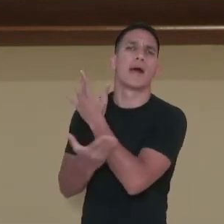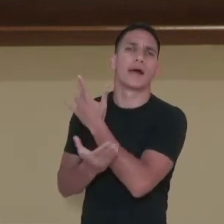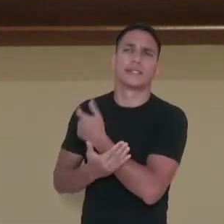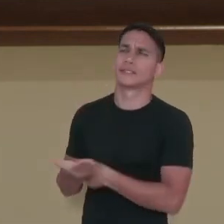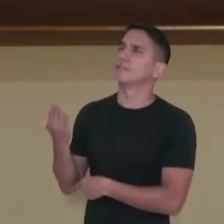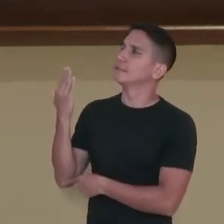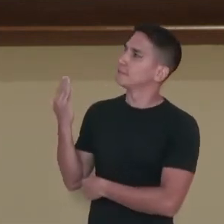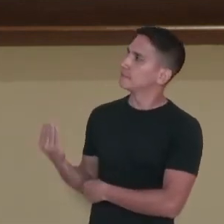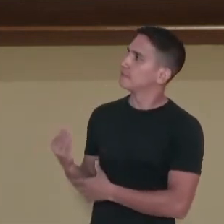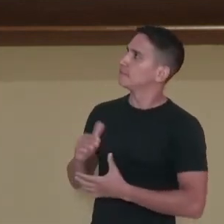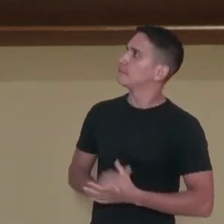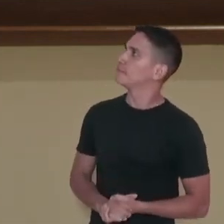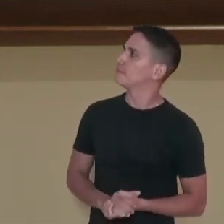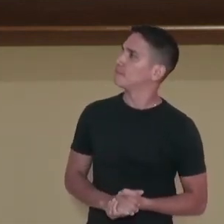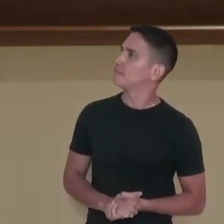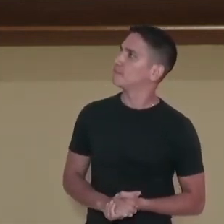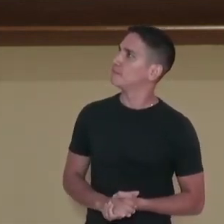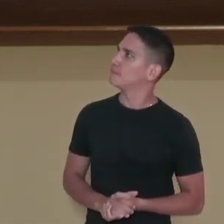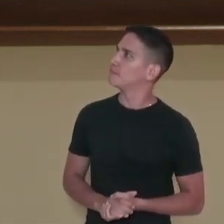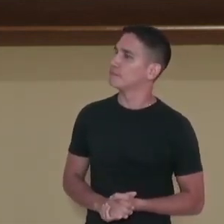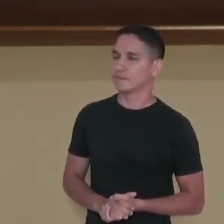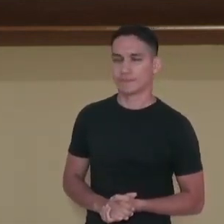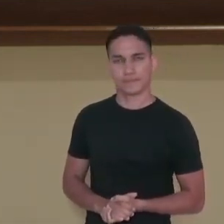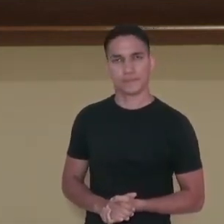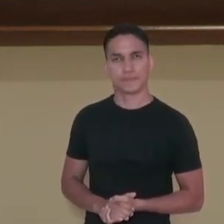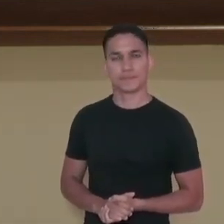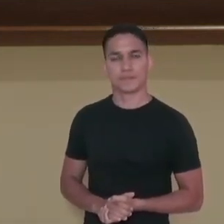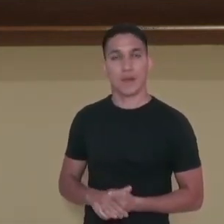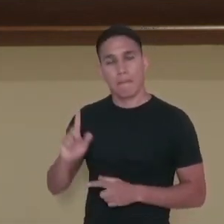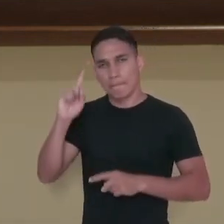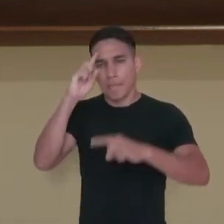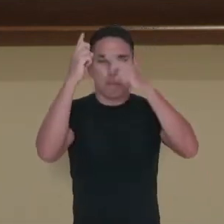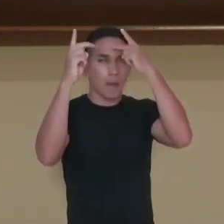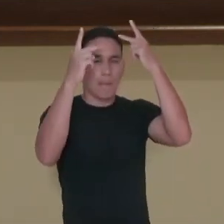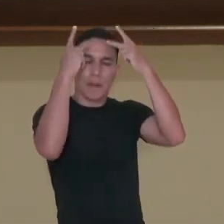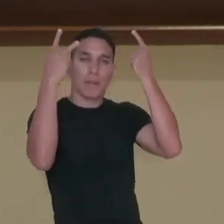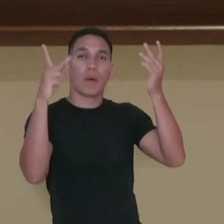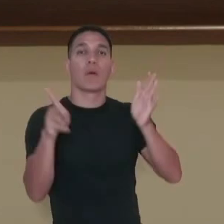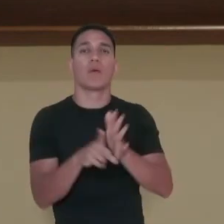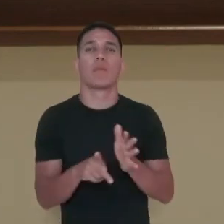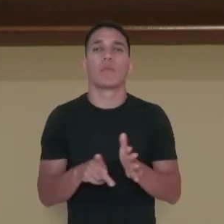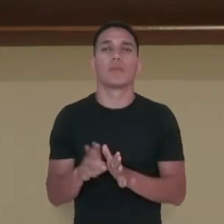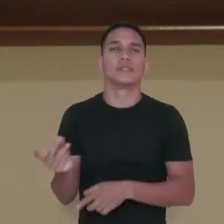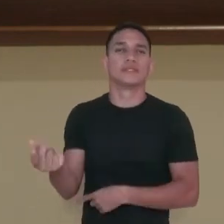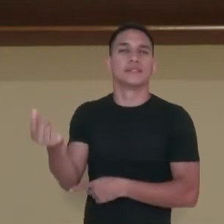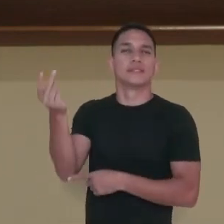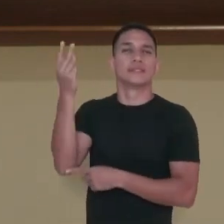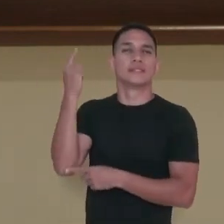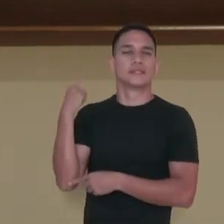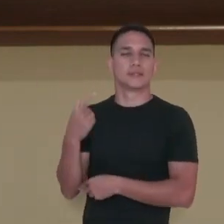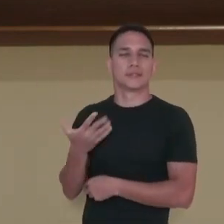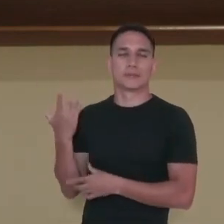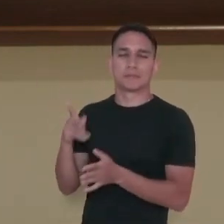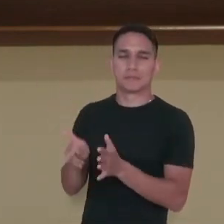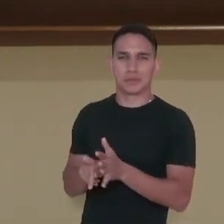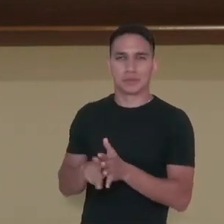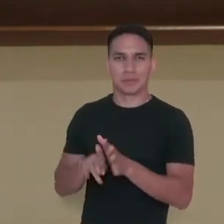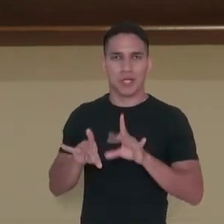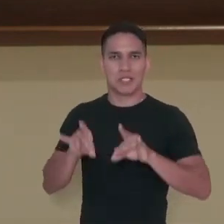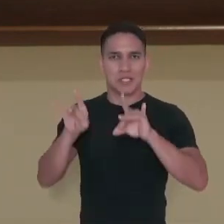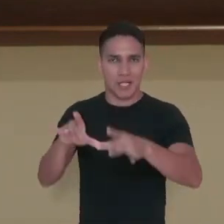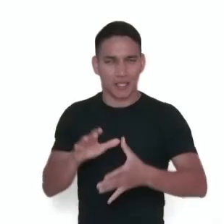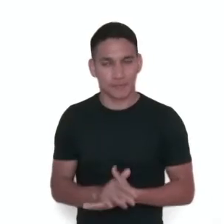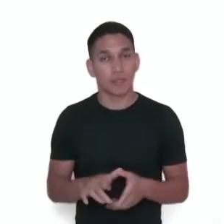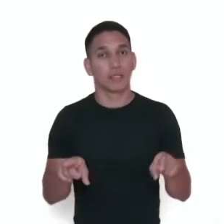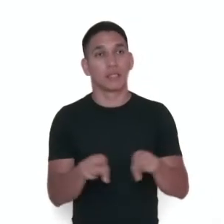saxofones, apitos e de digeridor, criado pelos aborígenes da Austrália. E na família